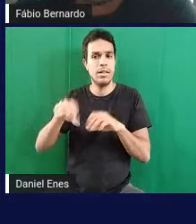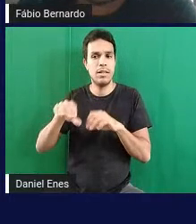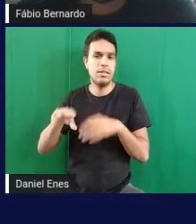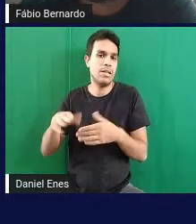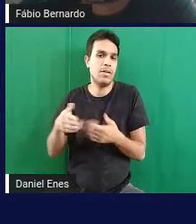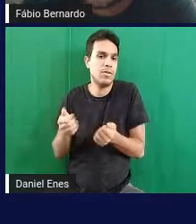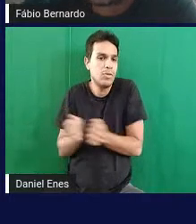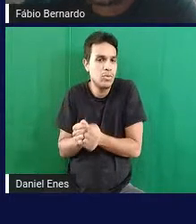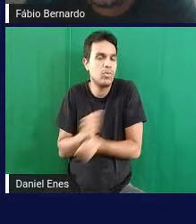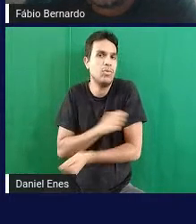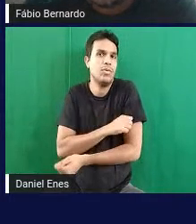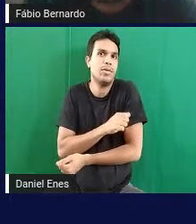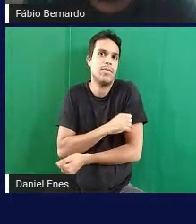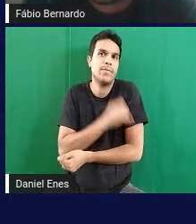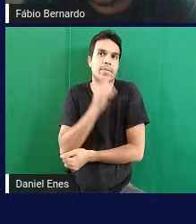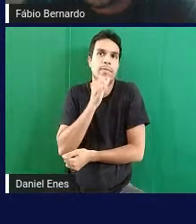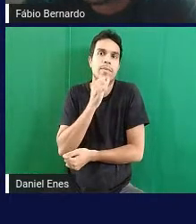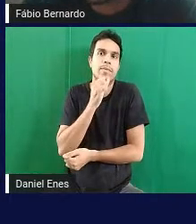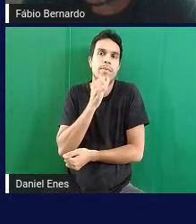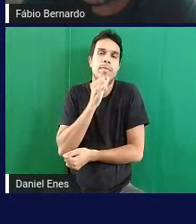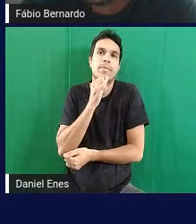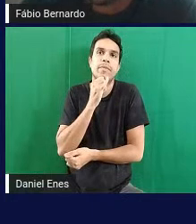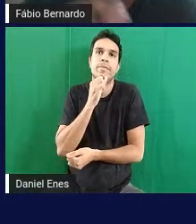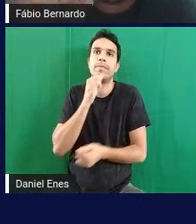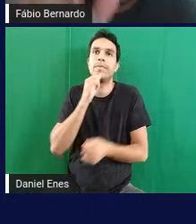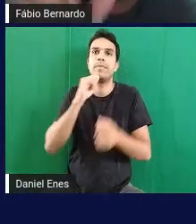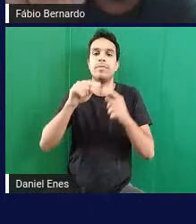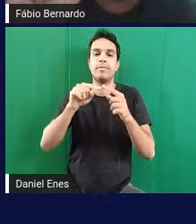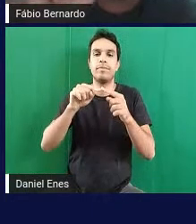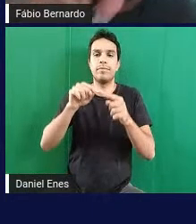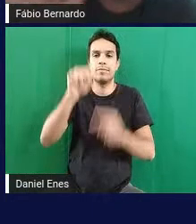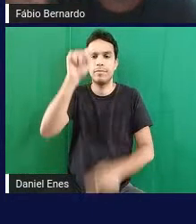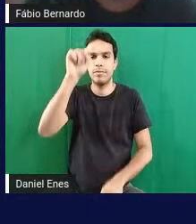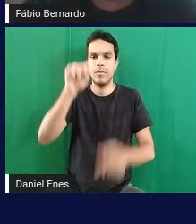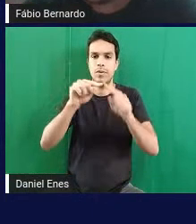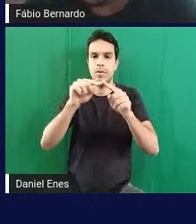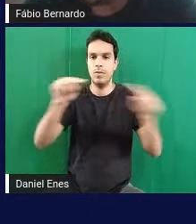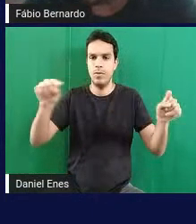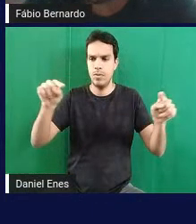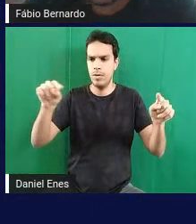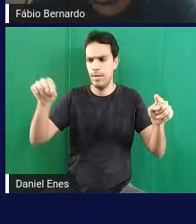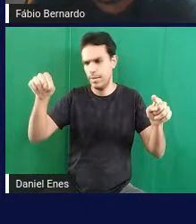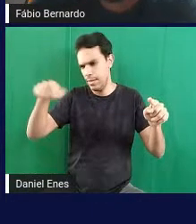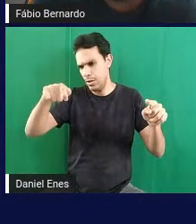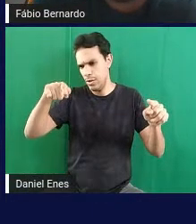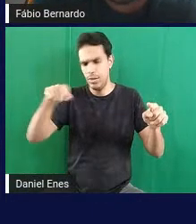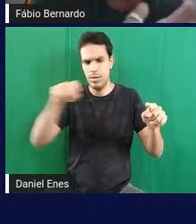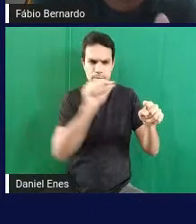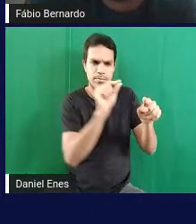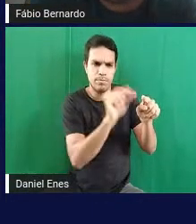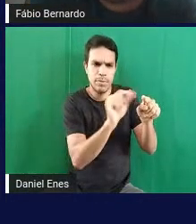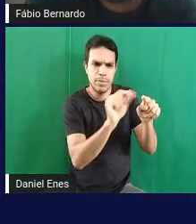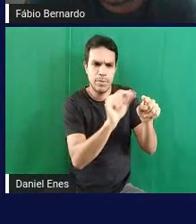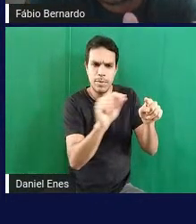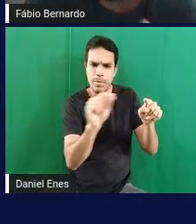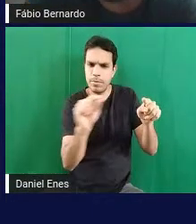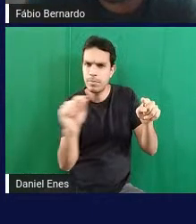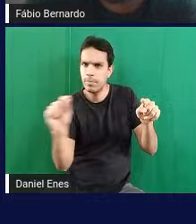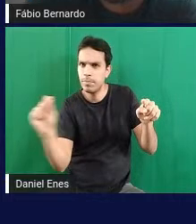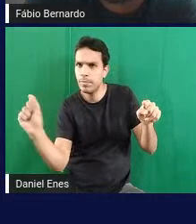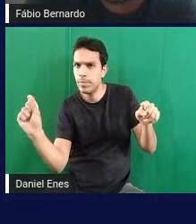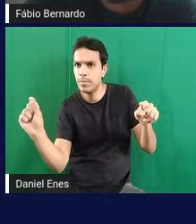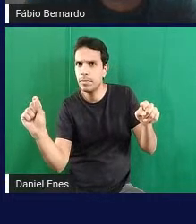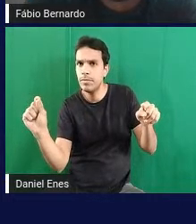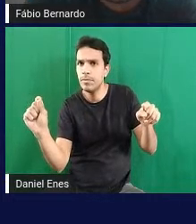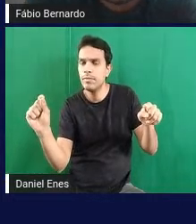cartesiano do lado direito você vê que o eixo x ele é formado por pontos braille e aí você perde um pouco né